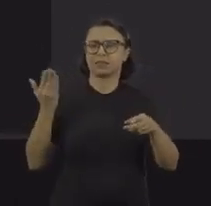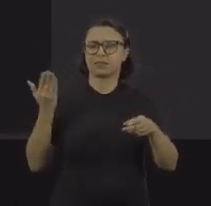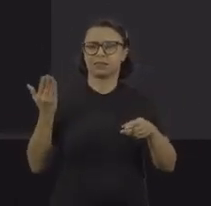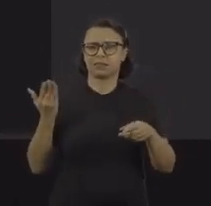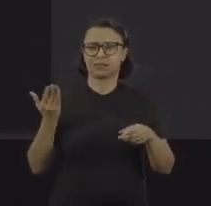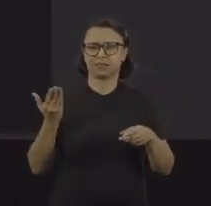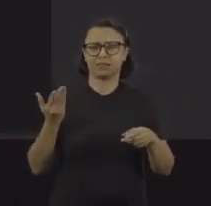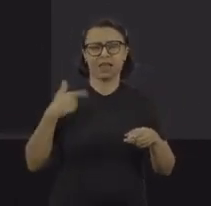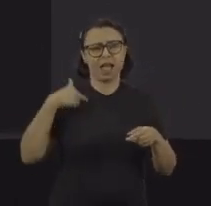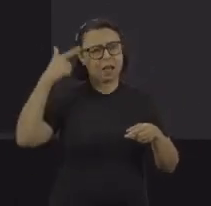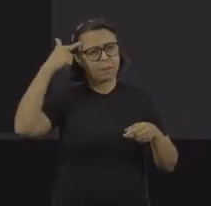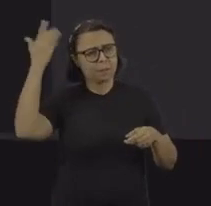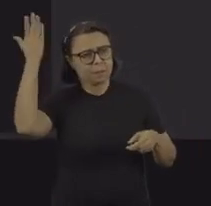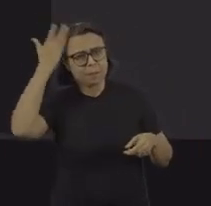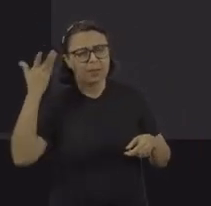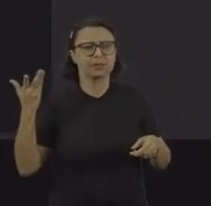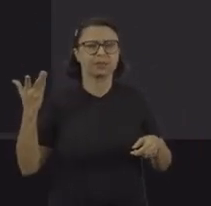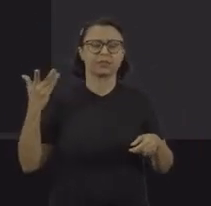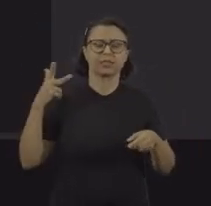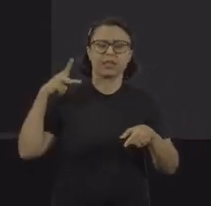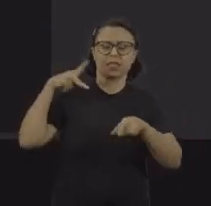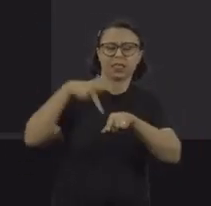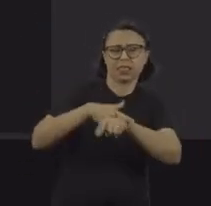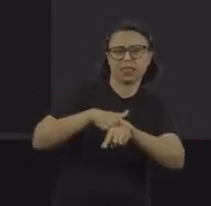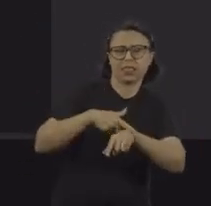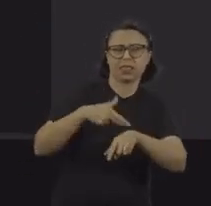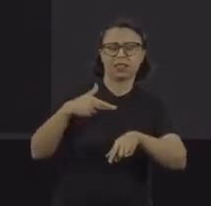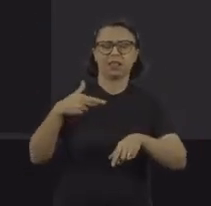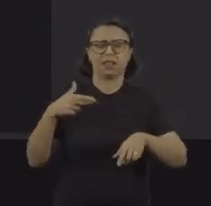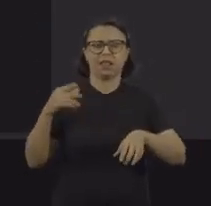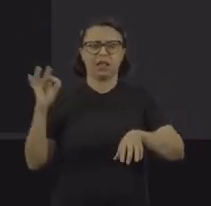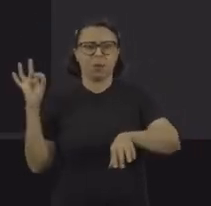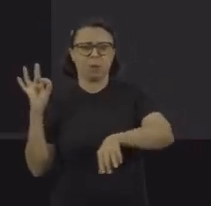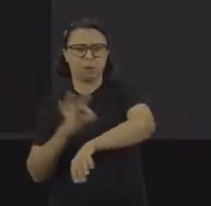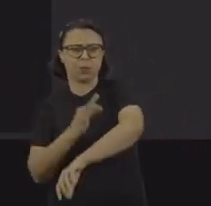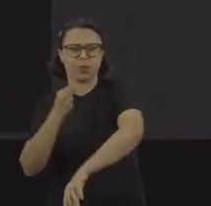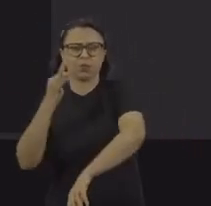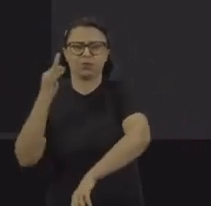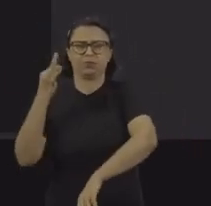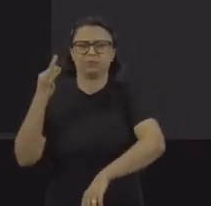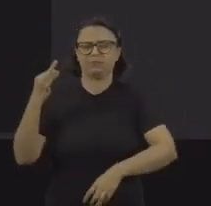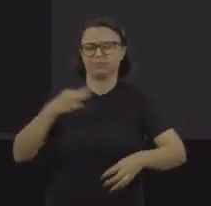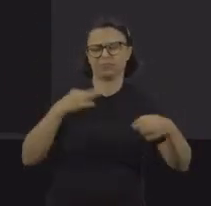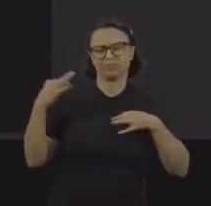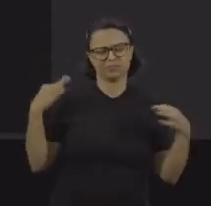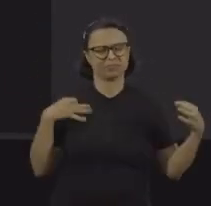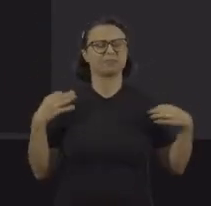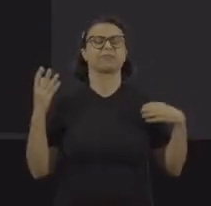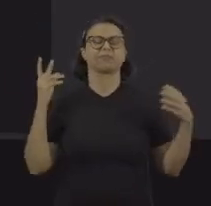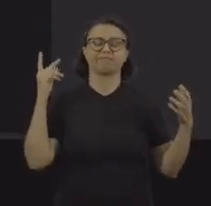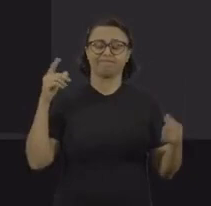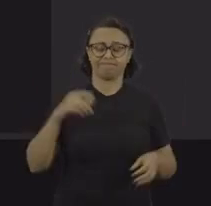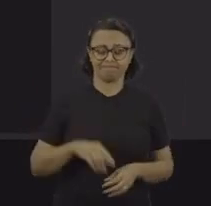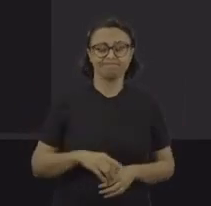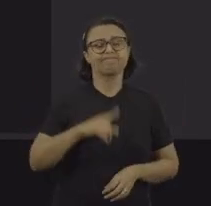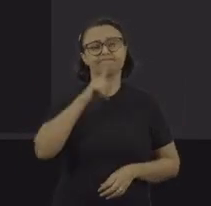machucado em cabeça com cortes de tesoura, com cortes de agulha, enfim, são situações muito, muito precárias.